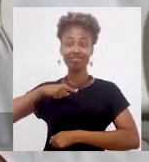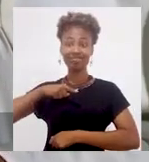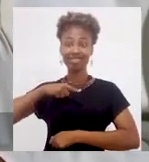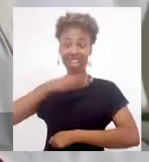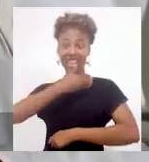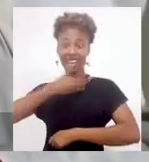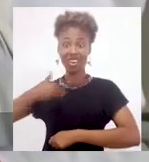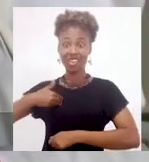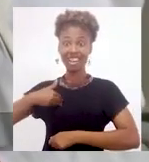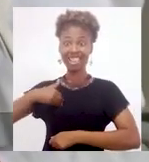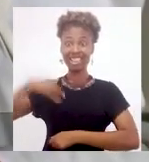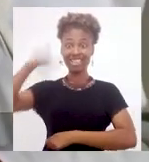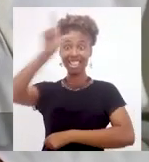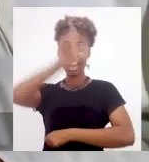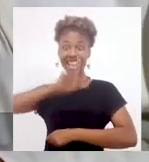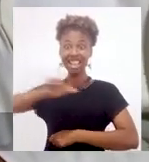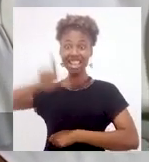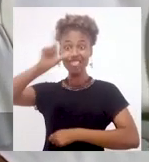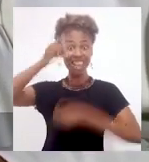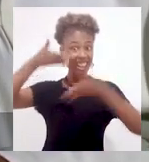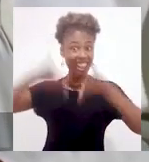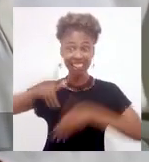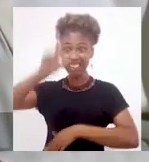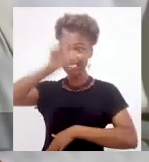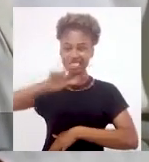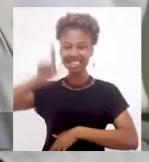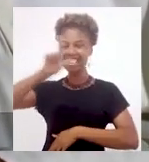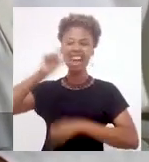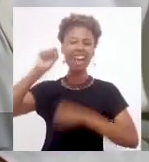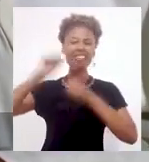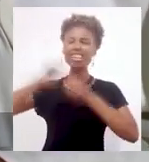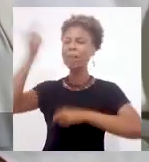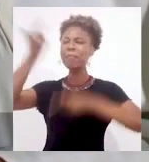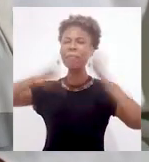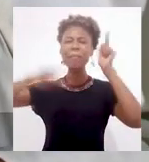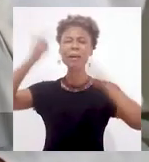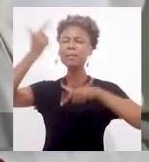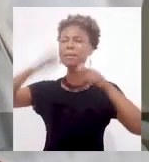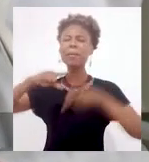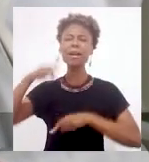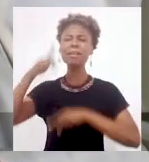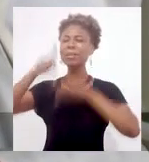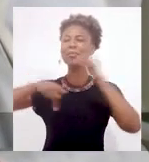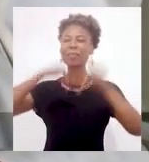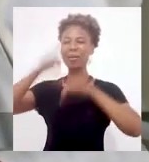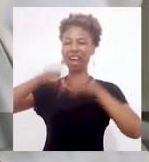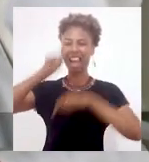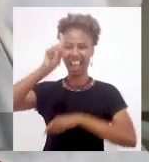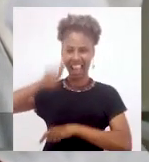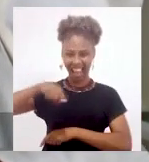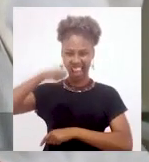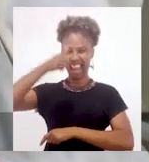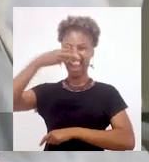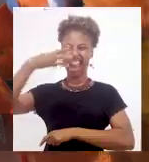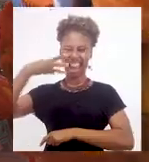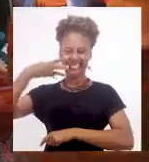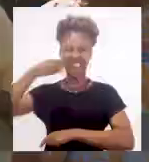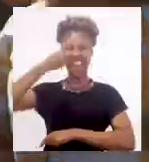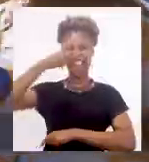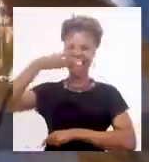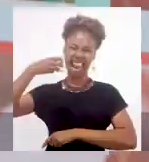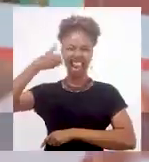Governando com alguém que veio da liberdade para poder fazer mais por nossa gente.